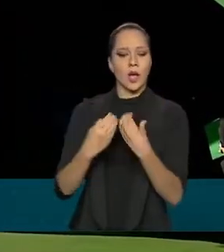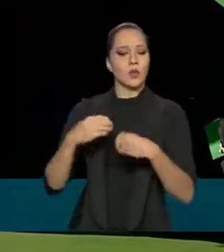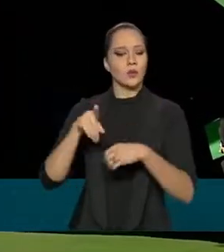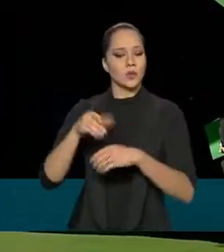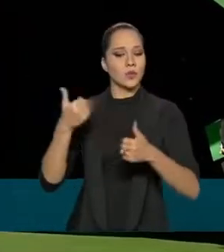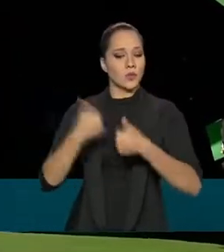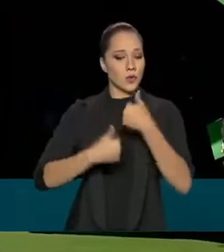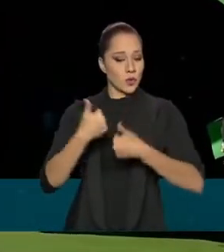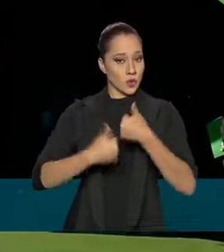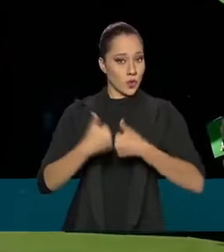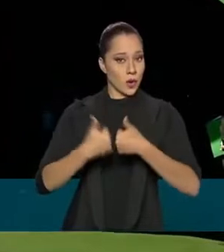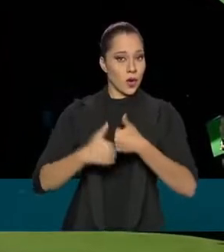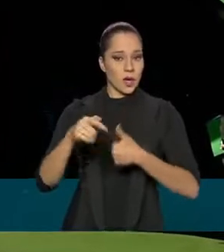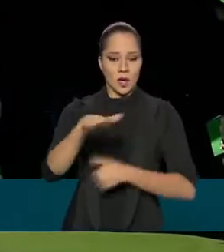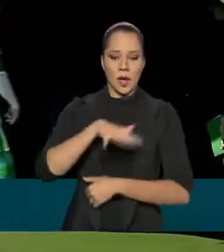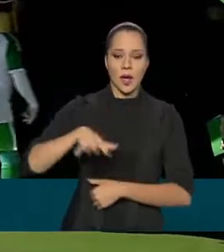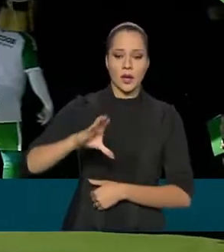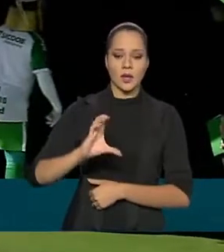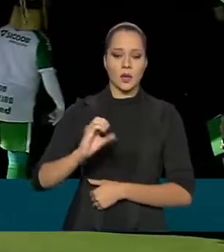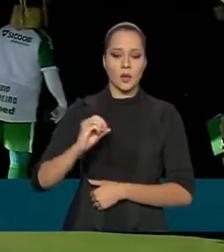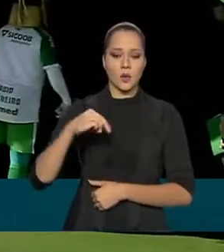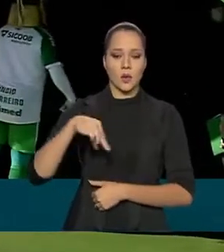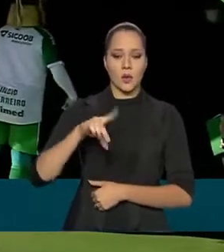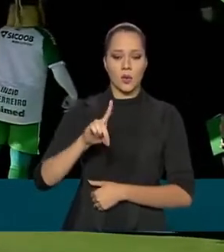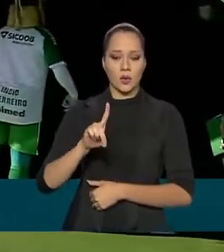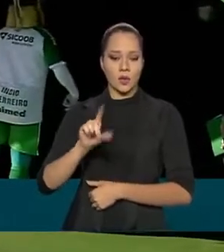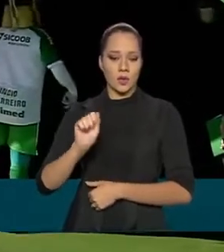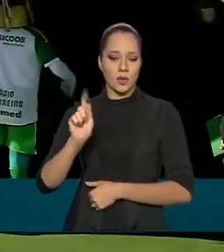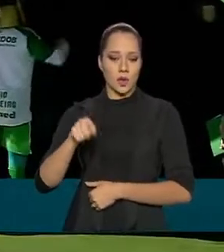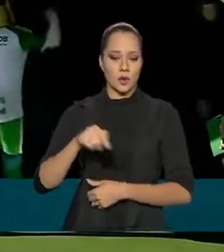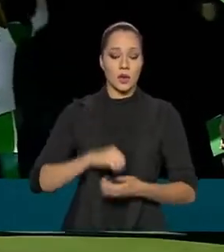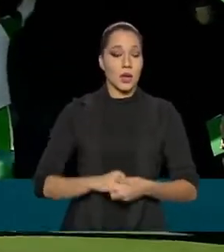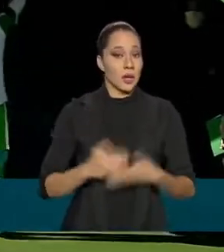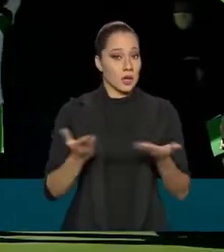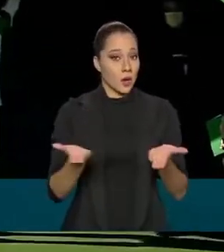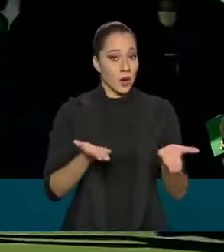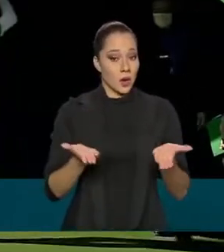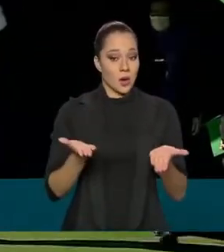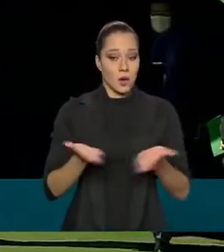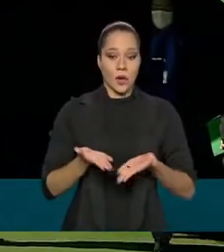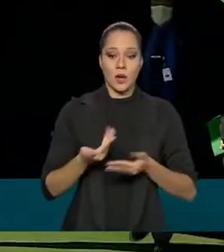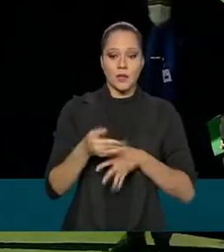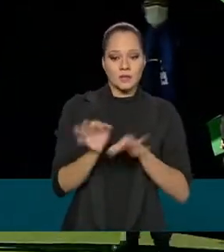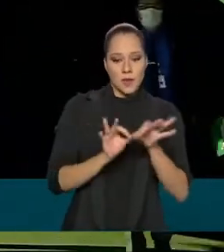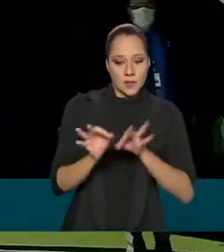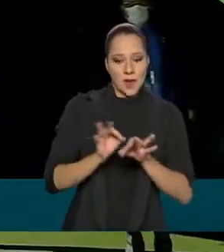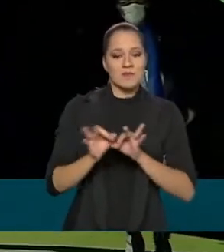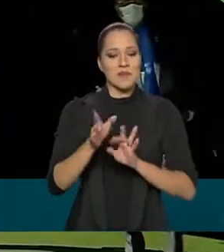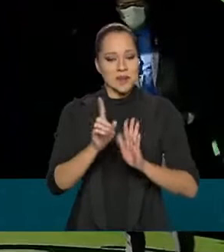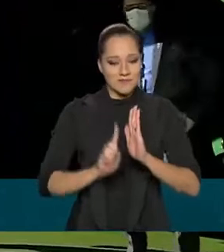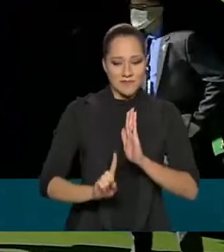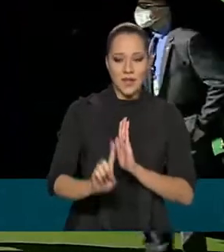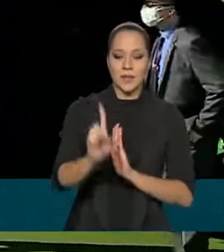a conhecida Arena Condá. E neste momento ele se prepara para entrar em campo,